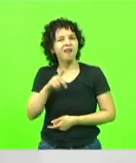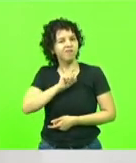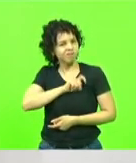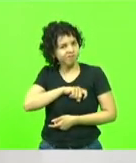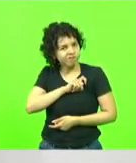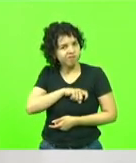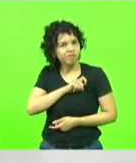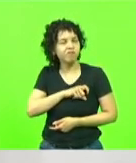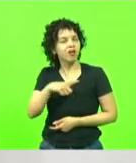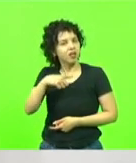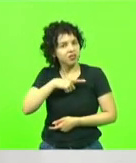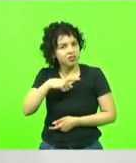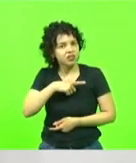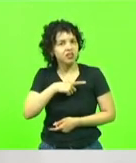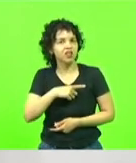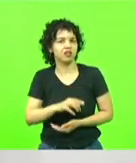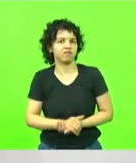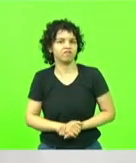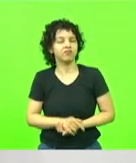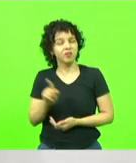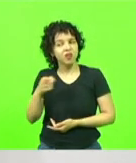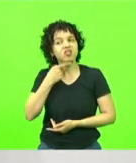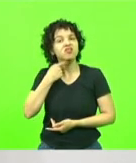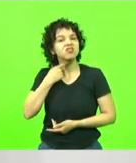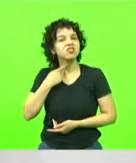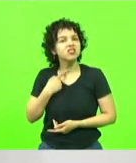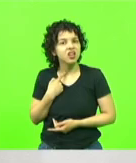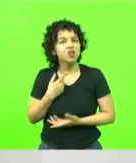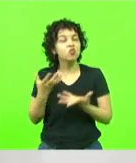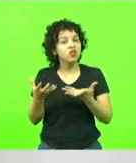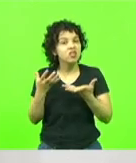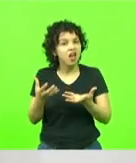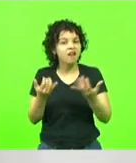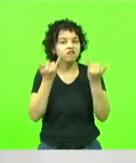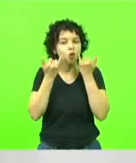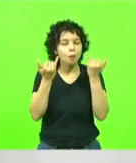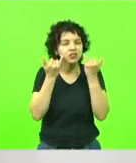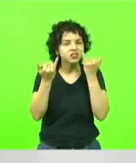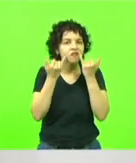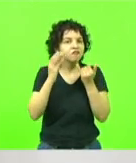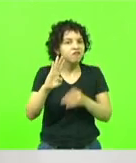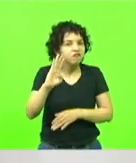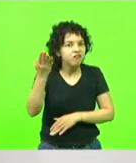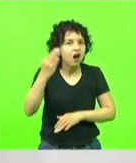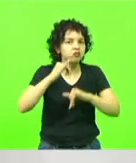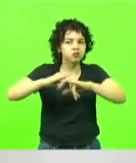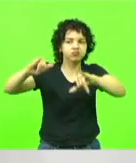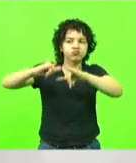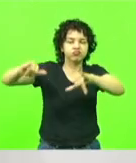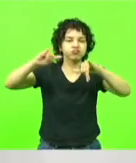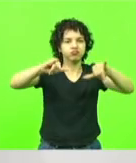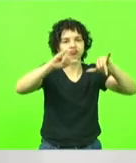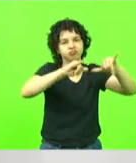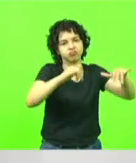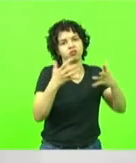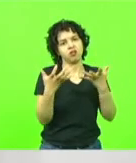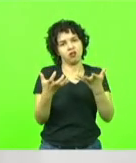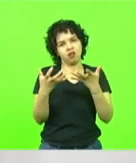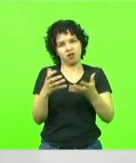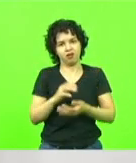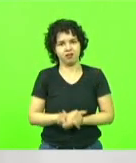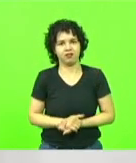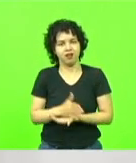e a intenção de desinformar os outros e difamar somente uma